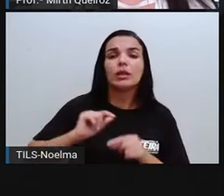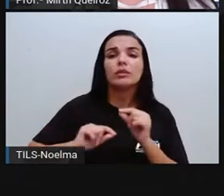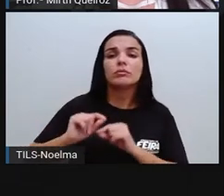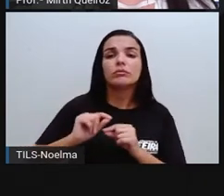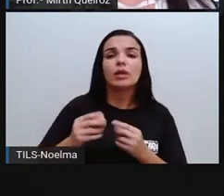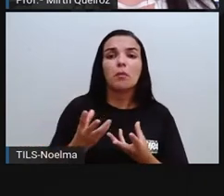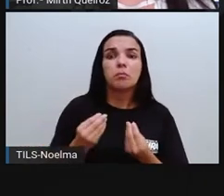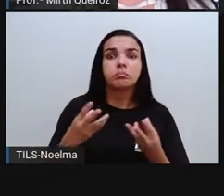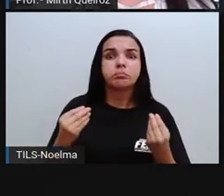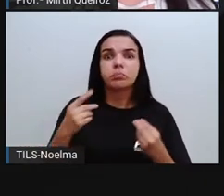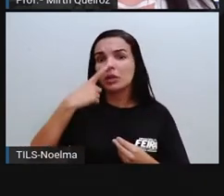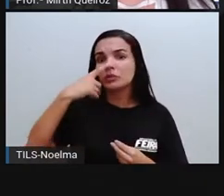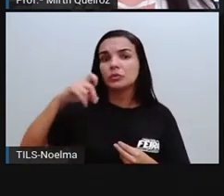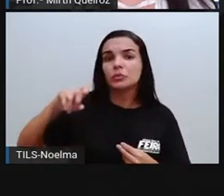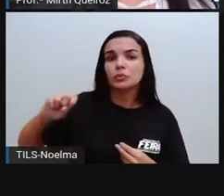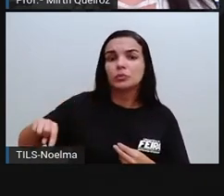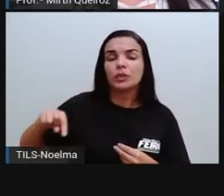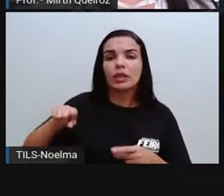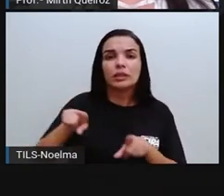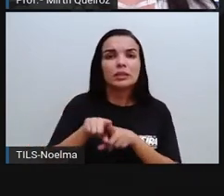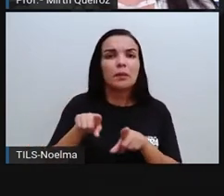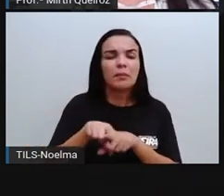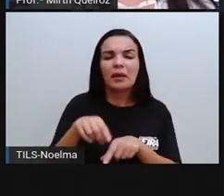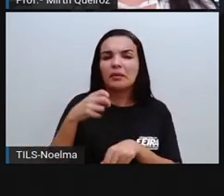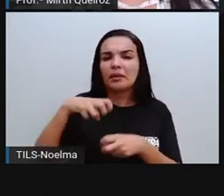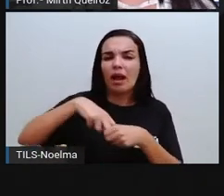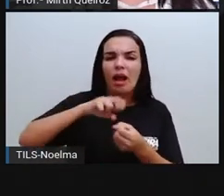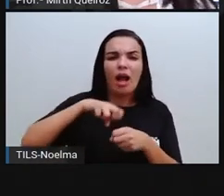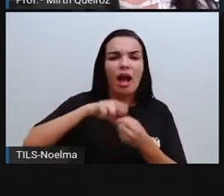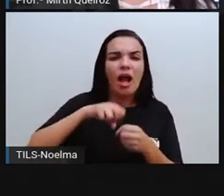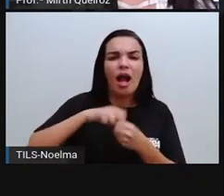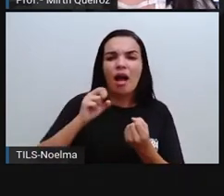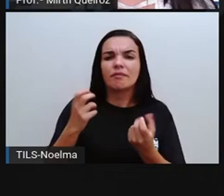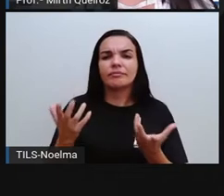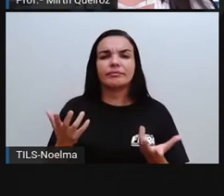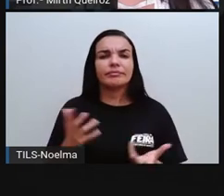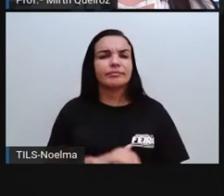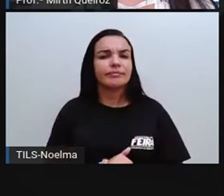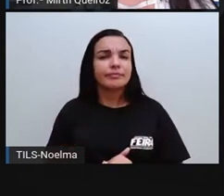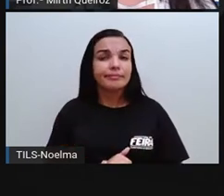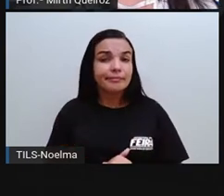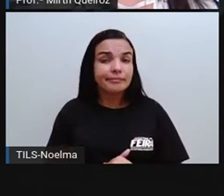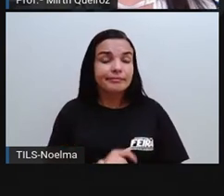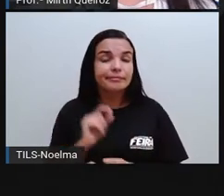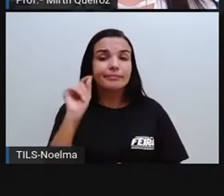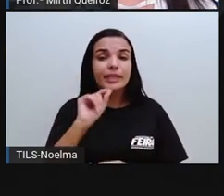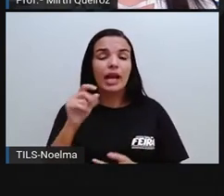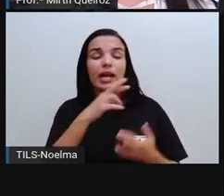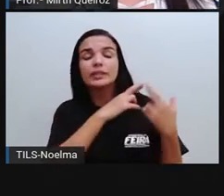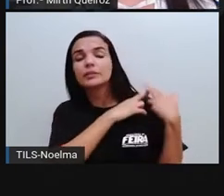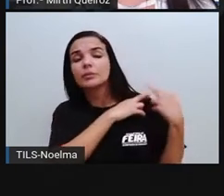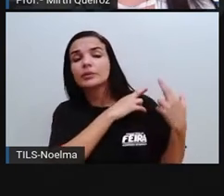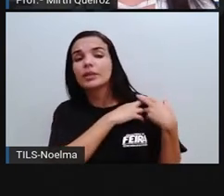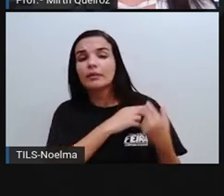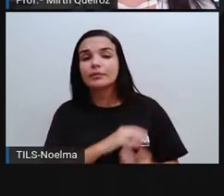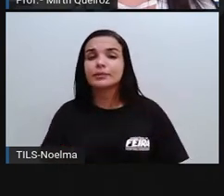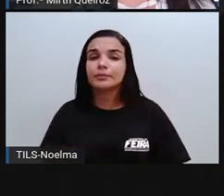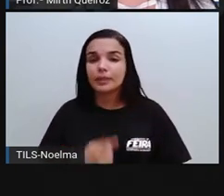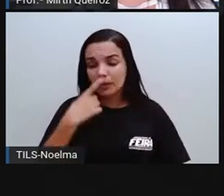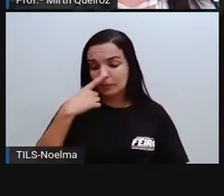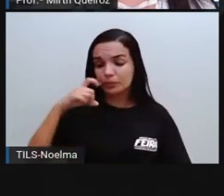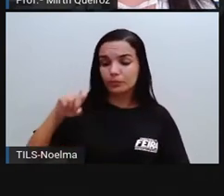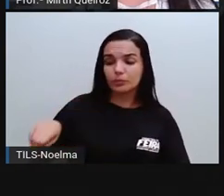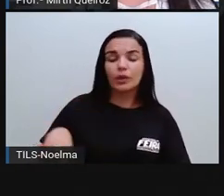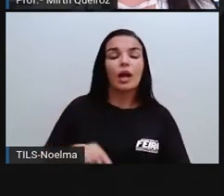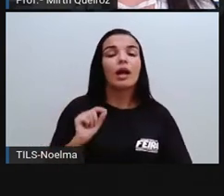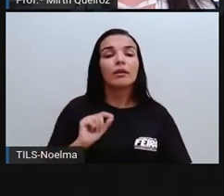quantidade monumental de resíduos e, em especial, aí, as embalagens. Quem é responsável pelo descarte